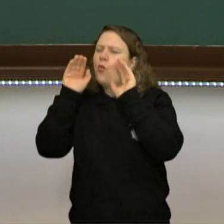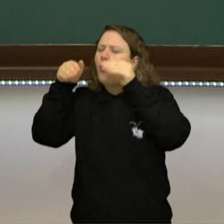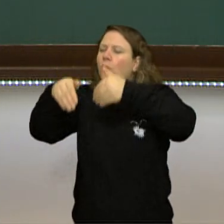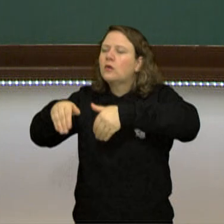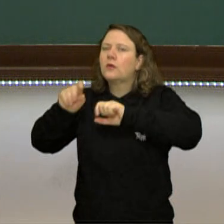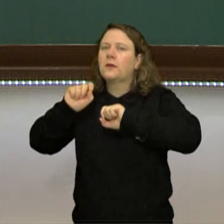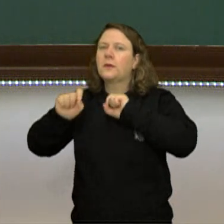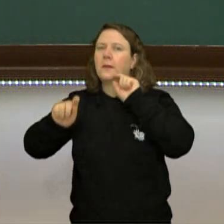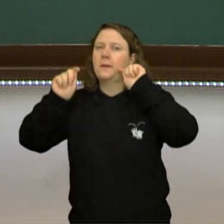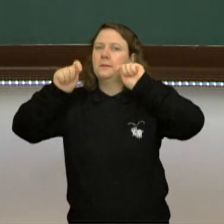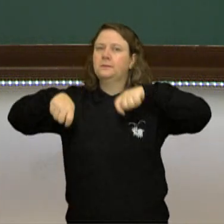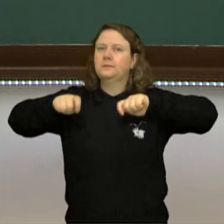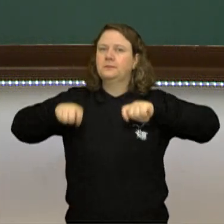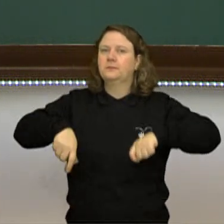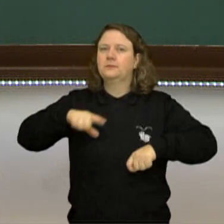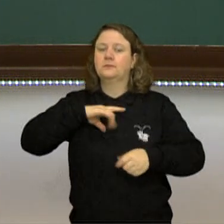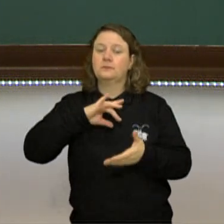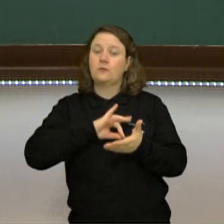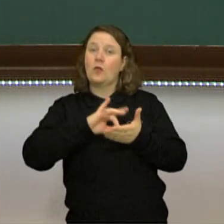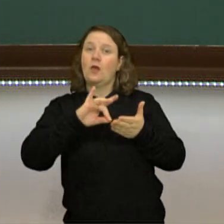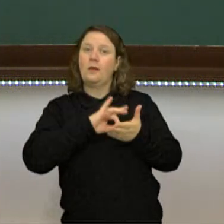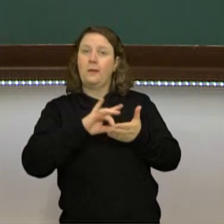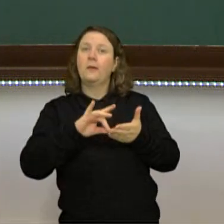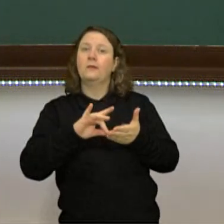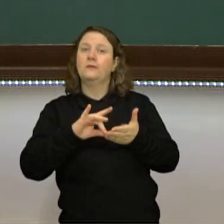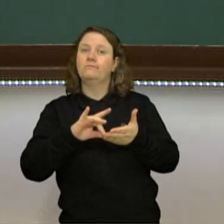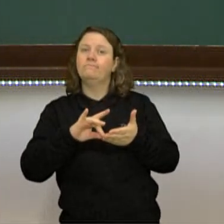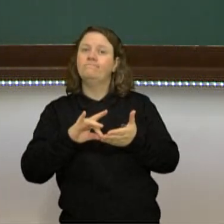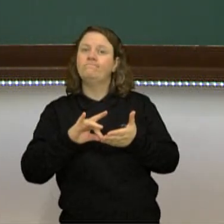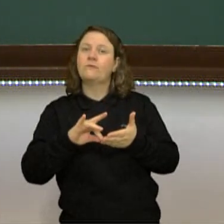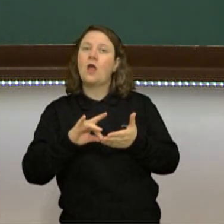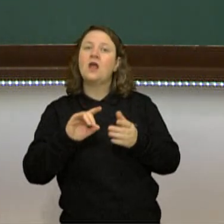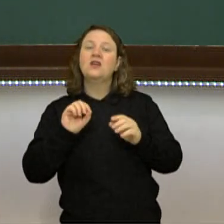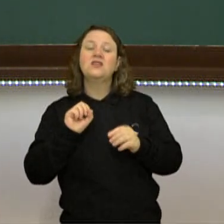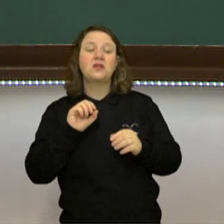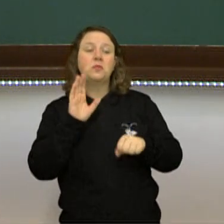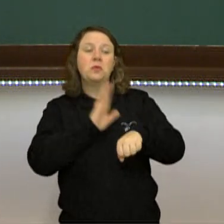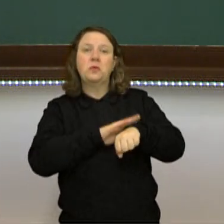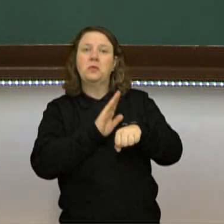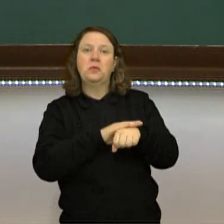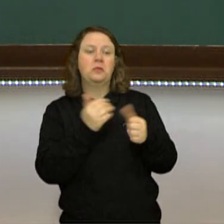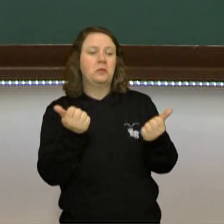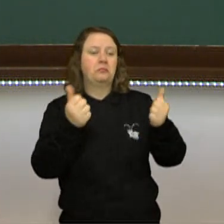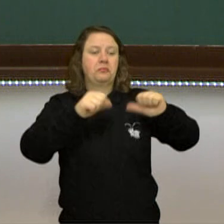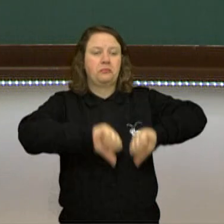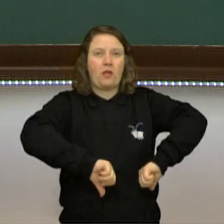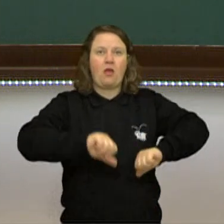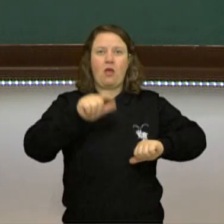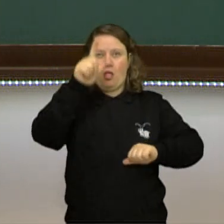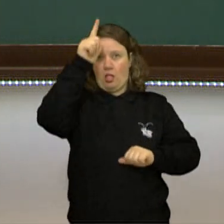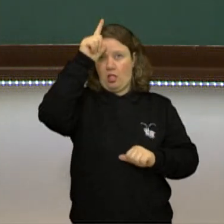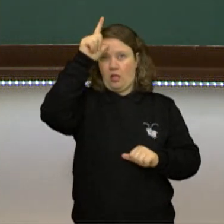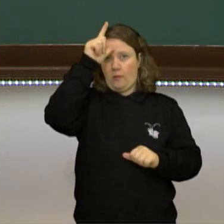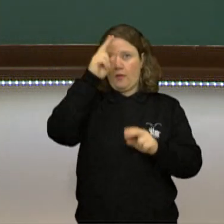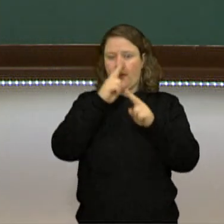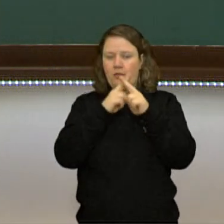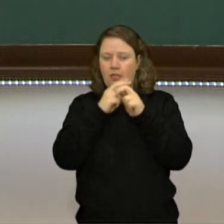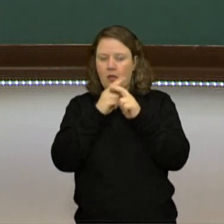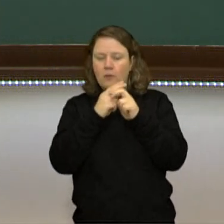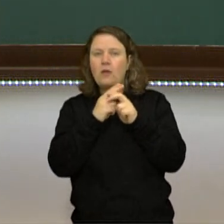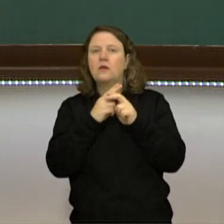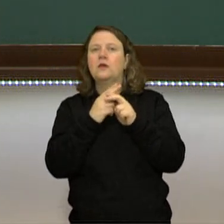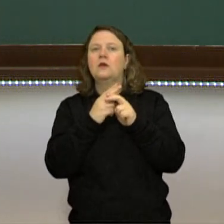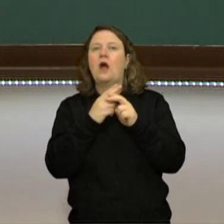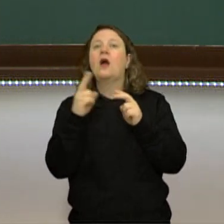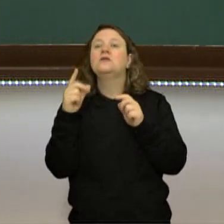possível enquanto havia o inimigo em comum. Quando o inimigo foi derrotado, a Alemanha nazista, essa aliança já logo começou